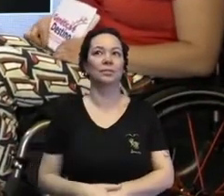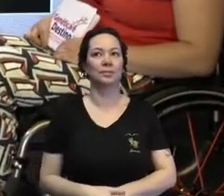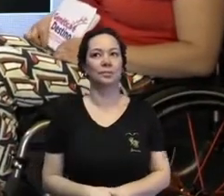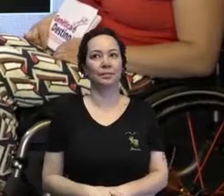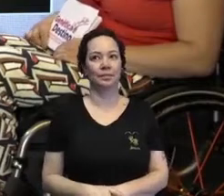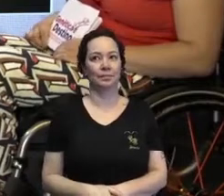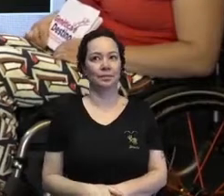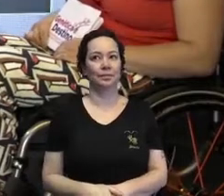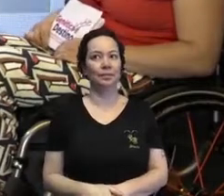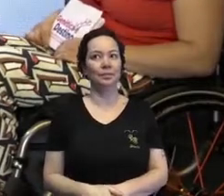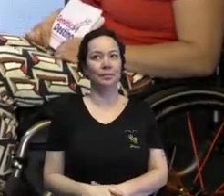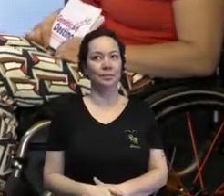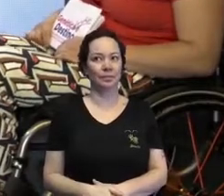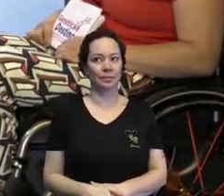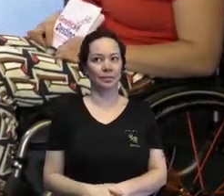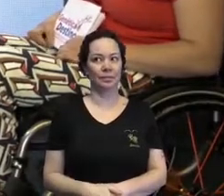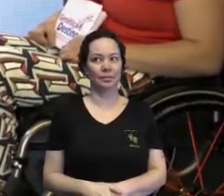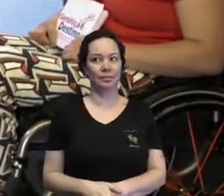Valeu.